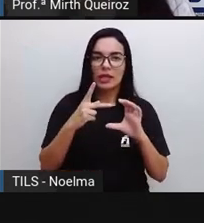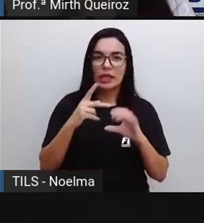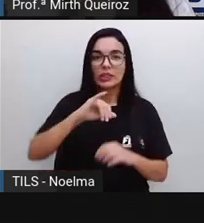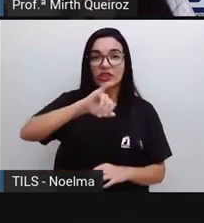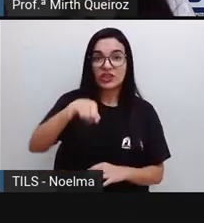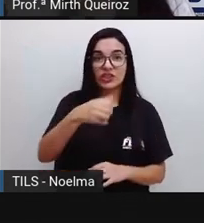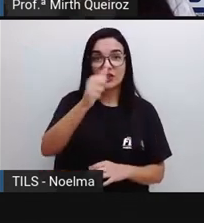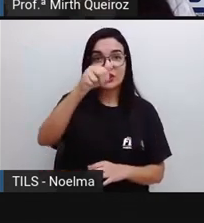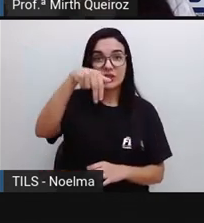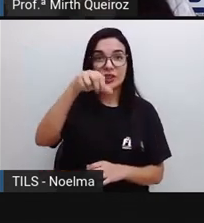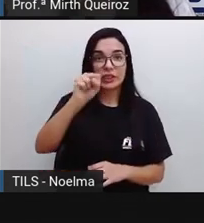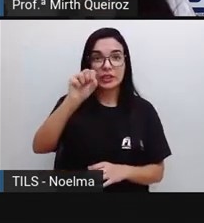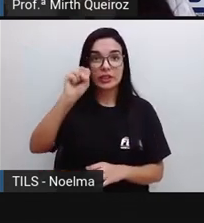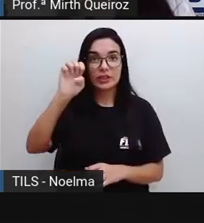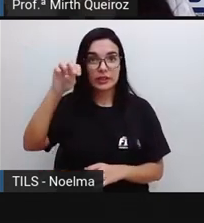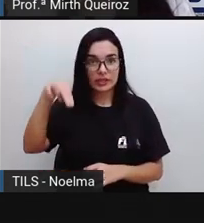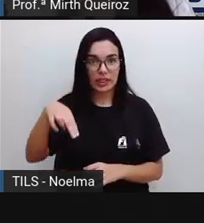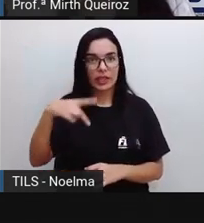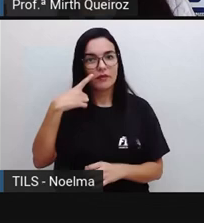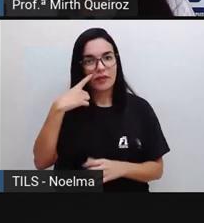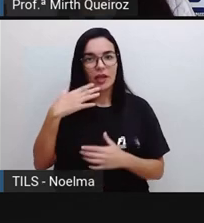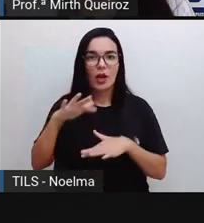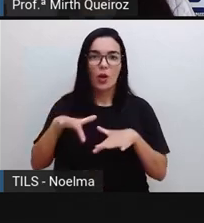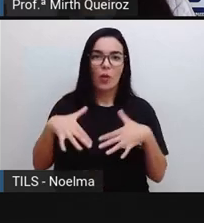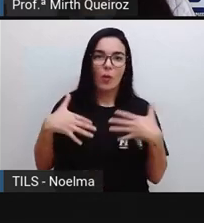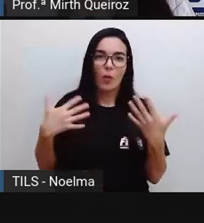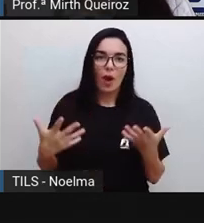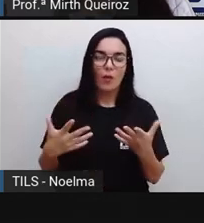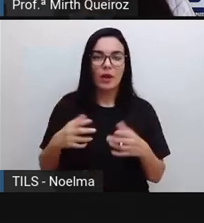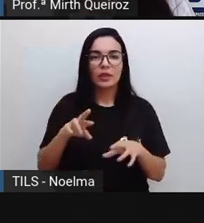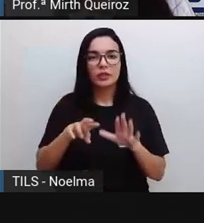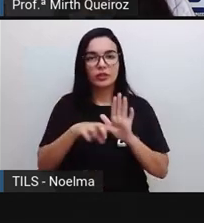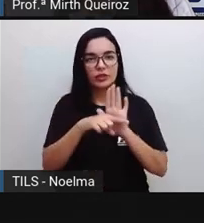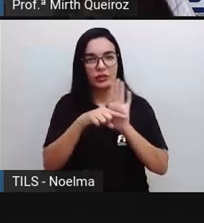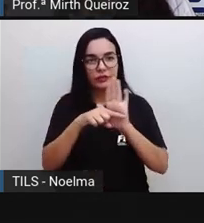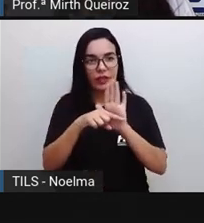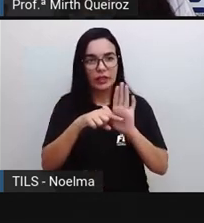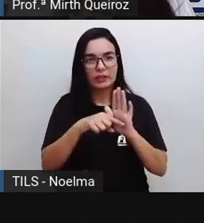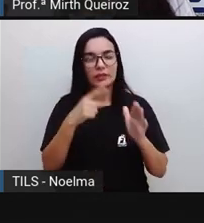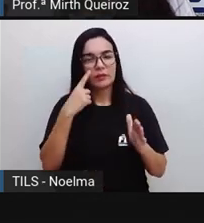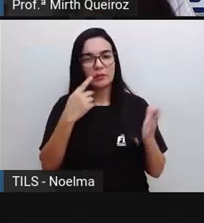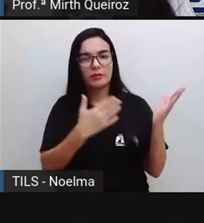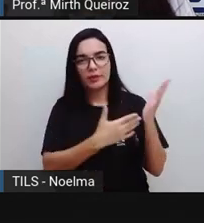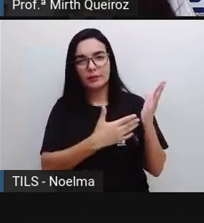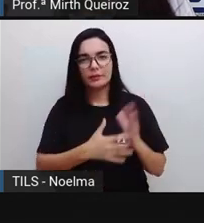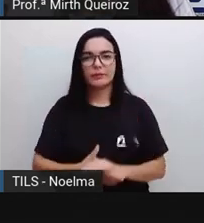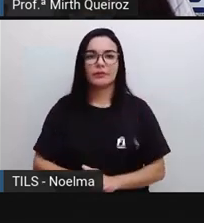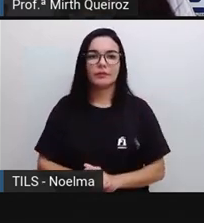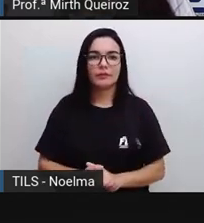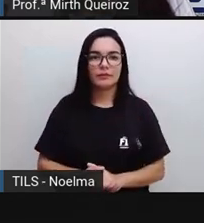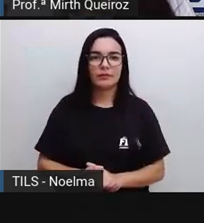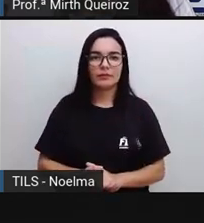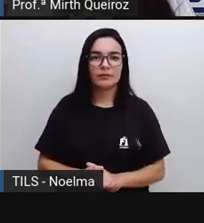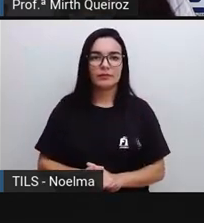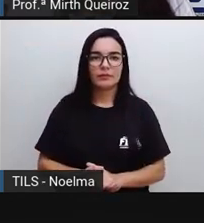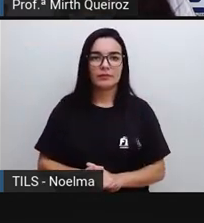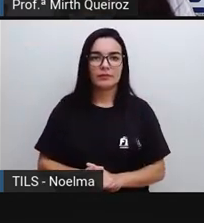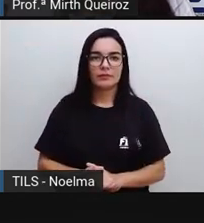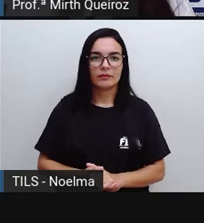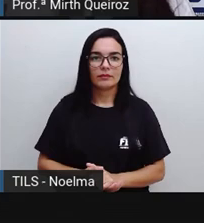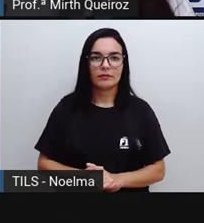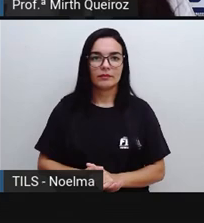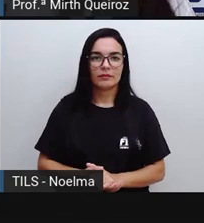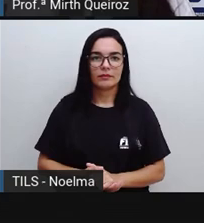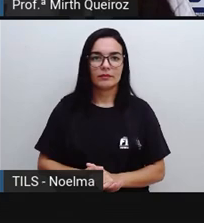Janssen, né? E aí a gente vai ver qual a diferença da Pfizer e da AstraZeneca. A Pfizer que tem 7